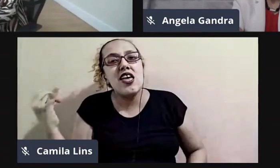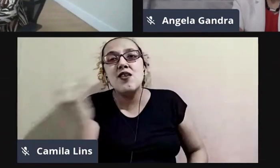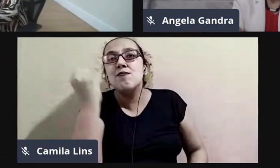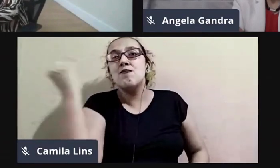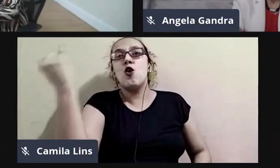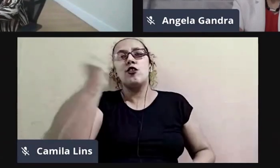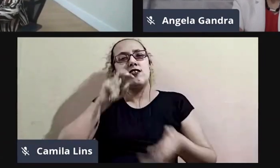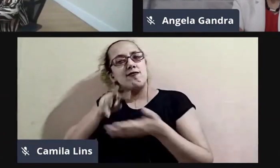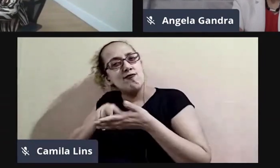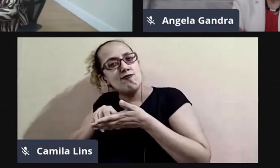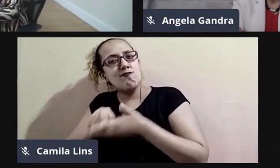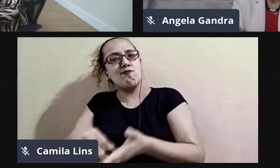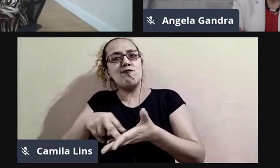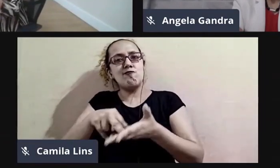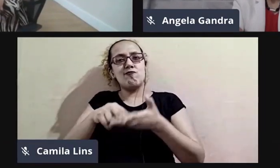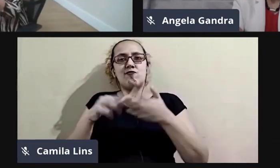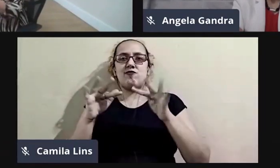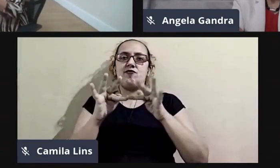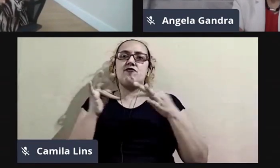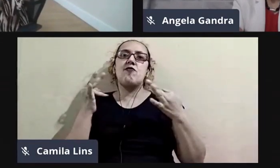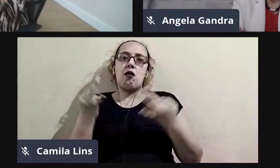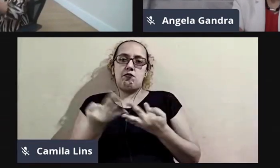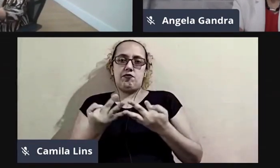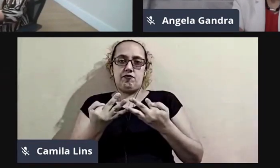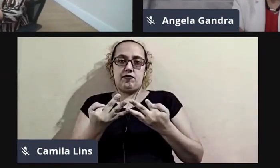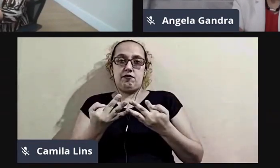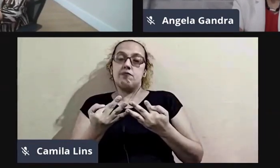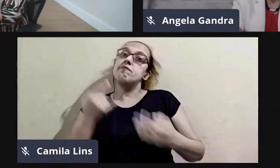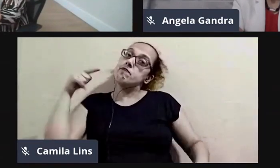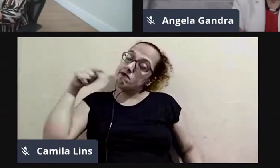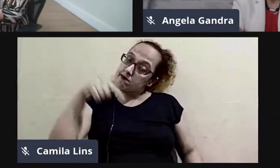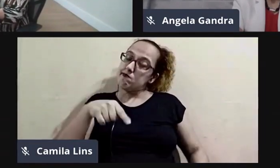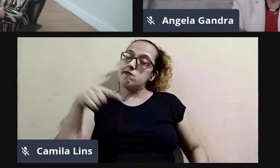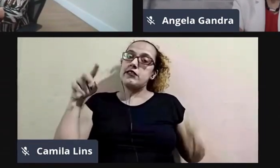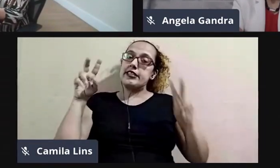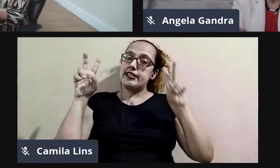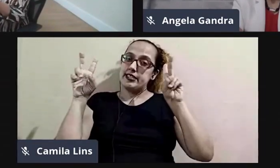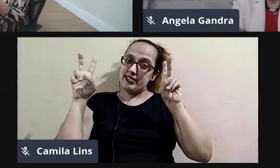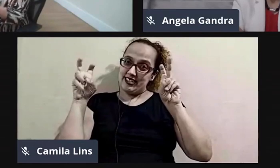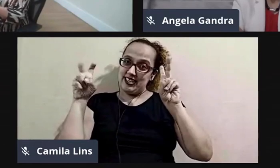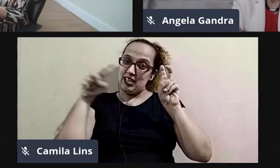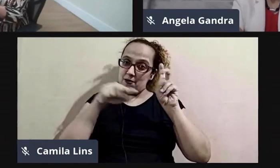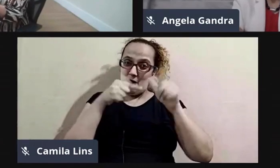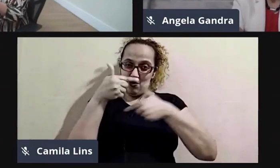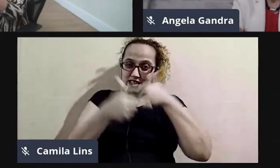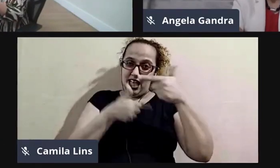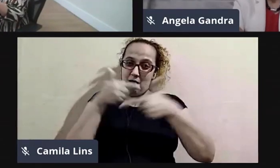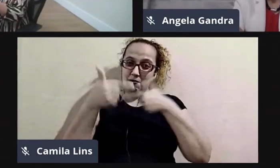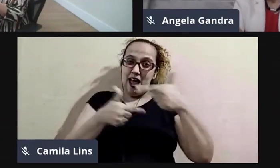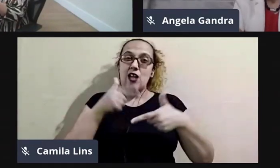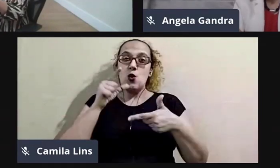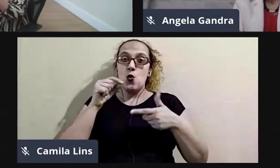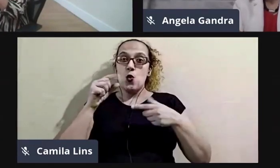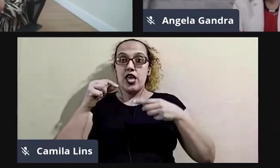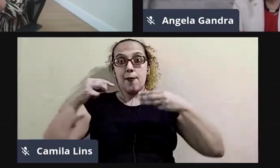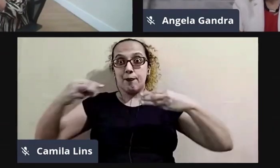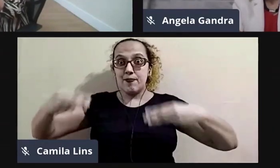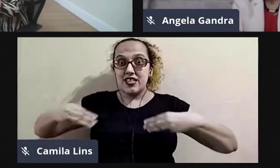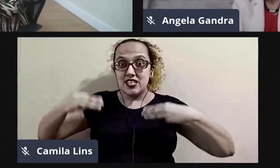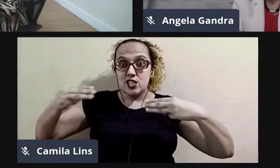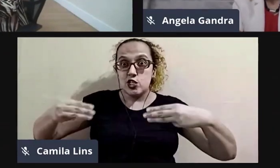fortalecimento da família. O programa vem realmente para fazer com que esse ministério tenha